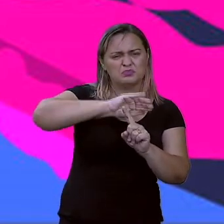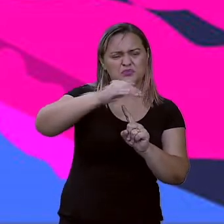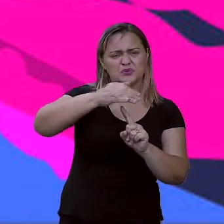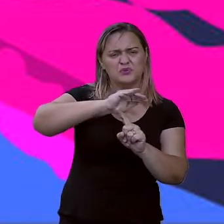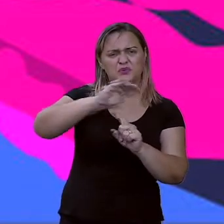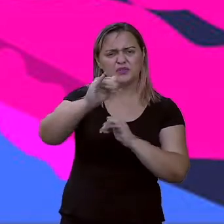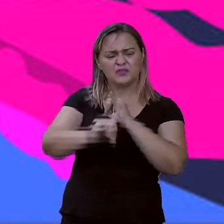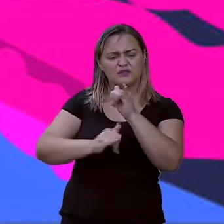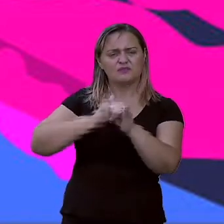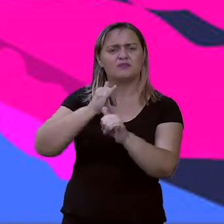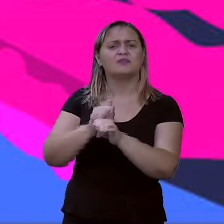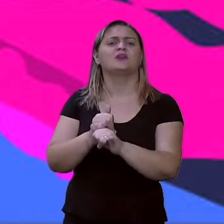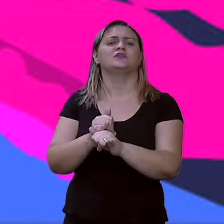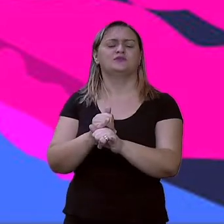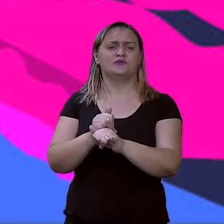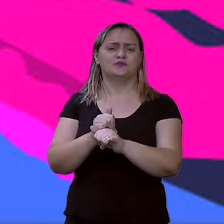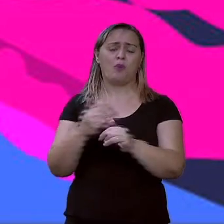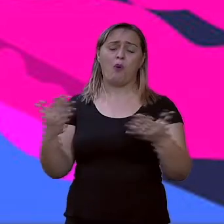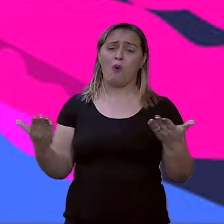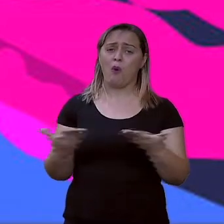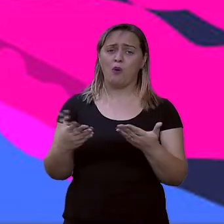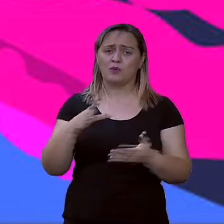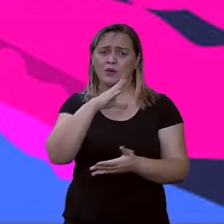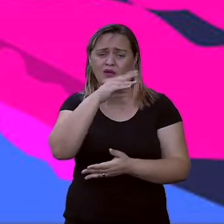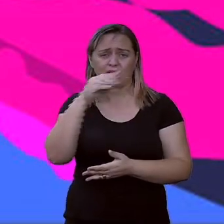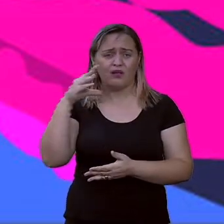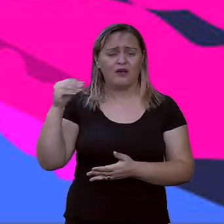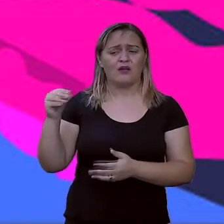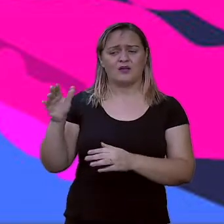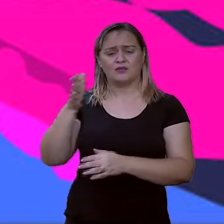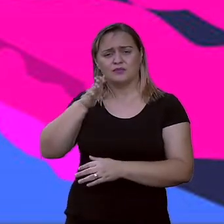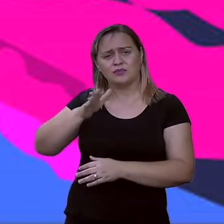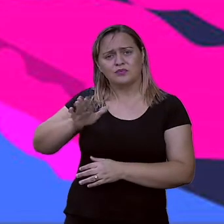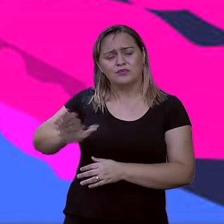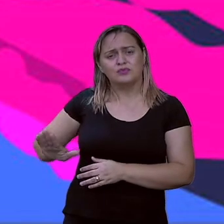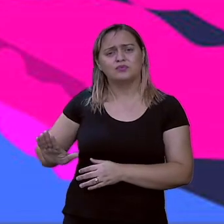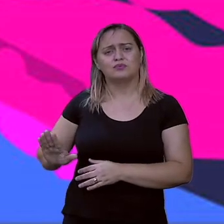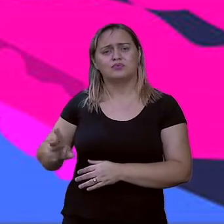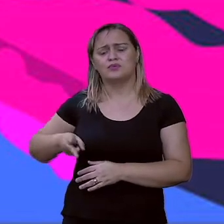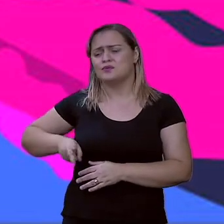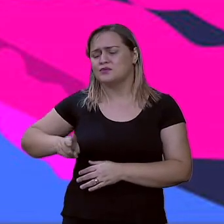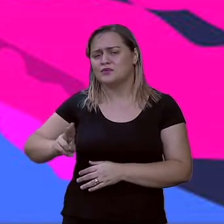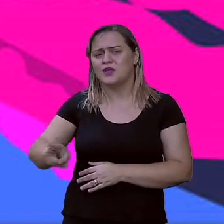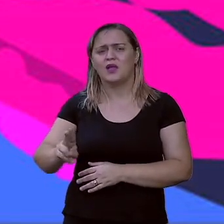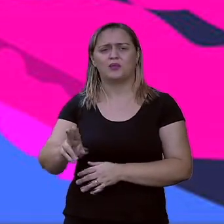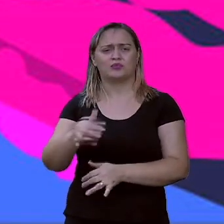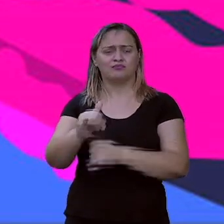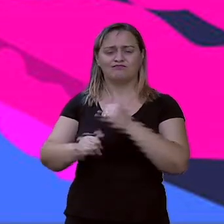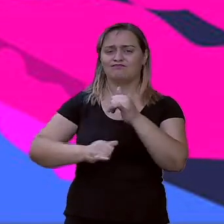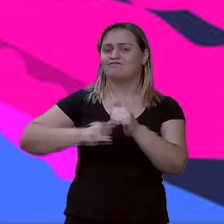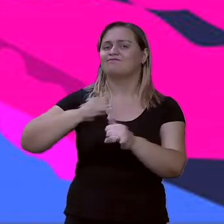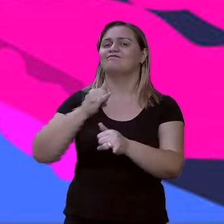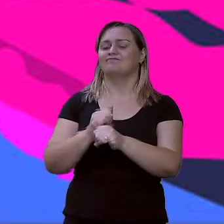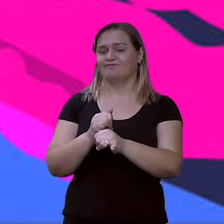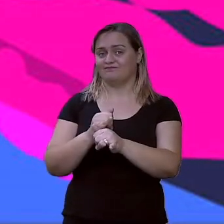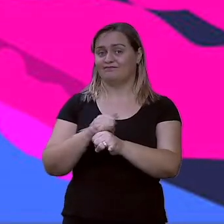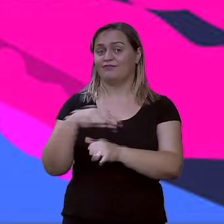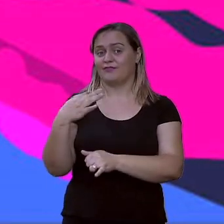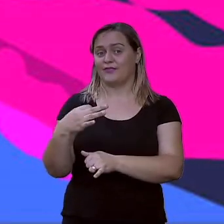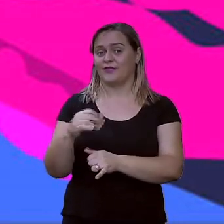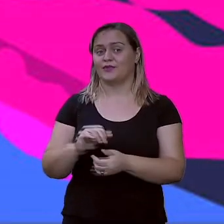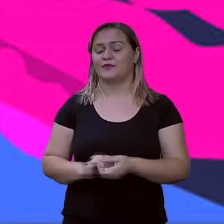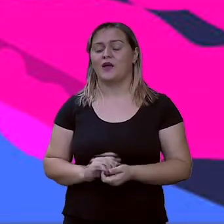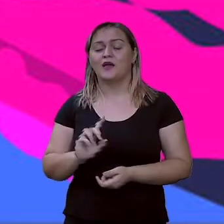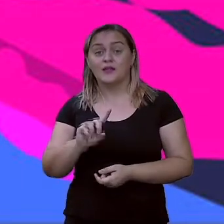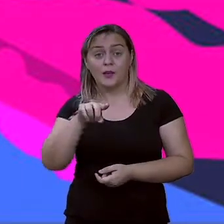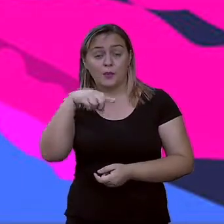as crianças e os adolescentes estão o quê? Conectados o tempo todo. E aí depois o título vem